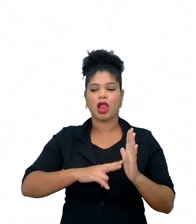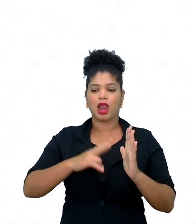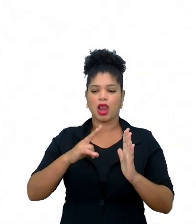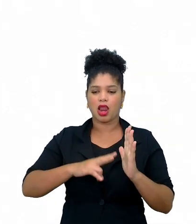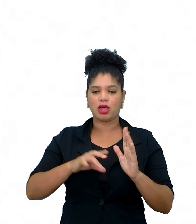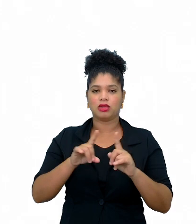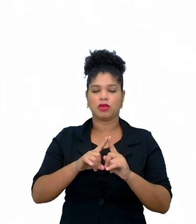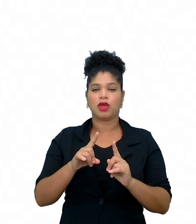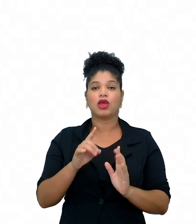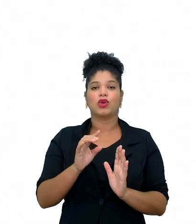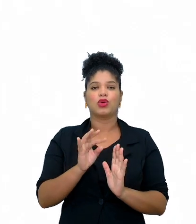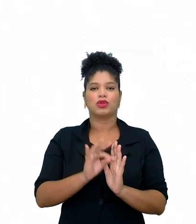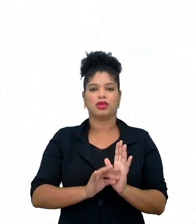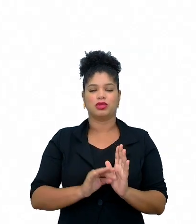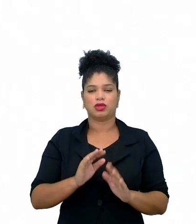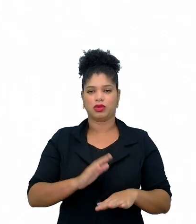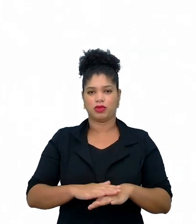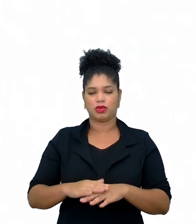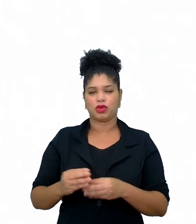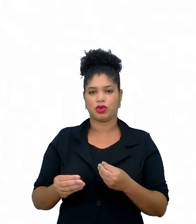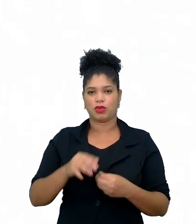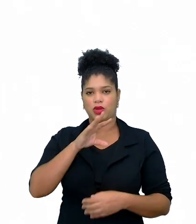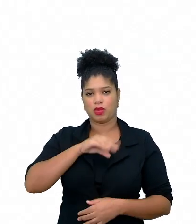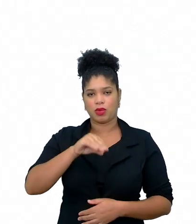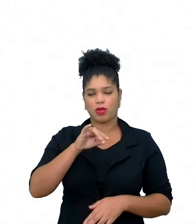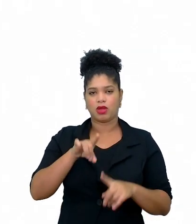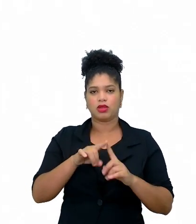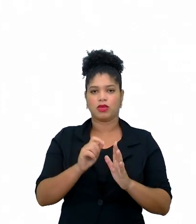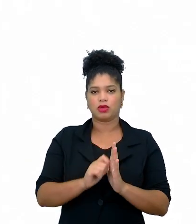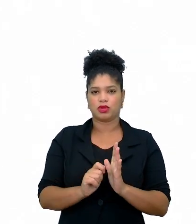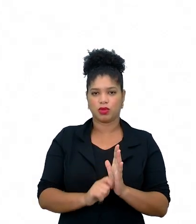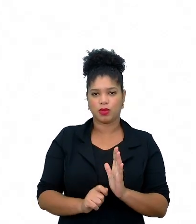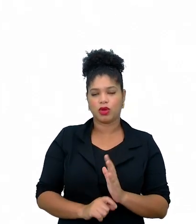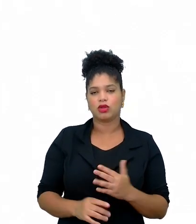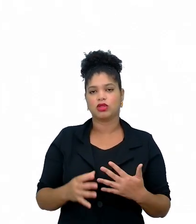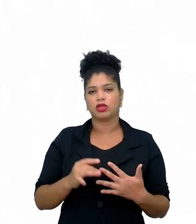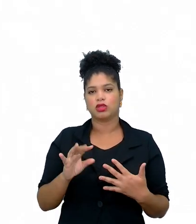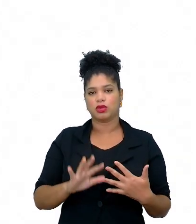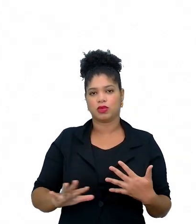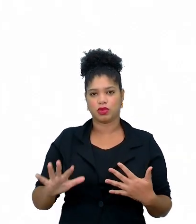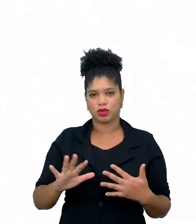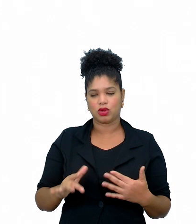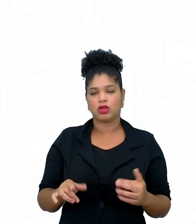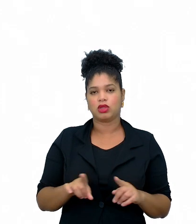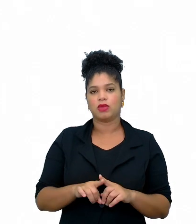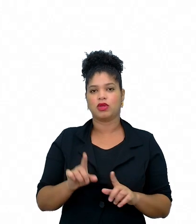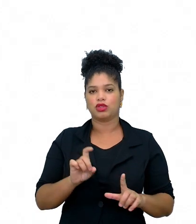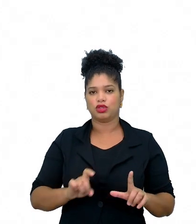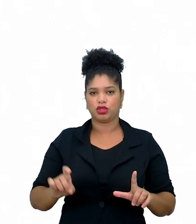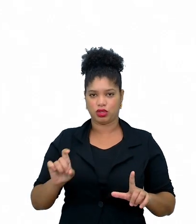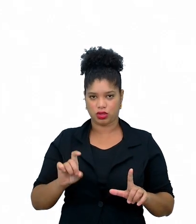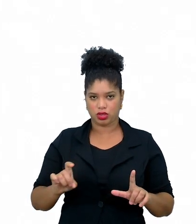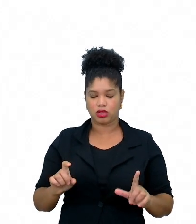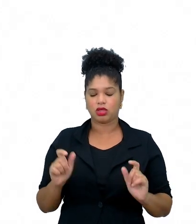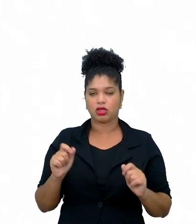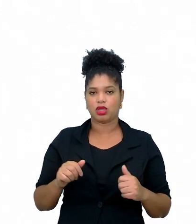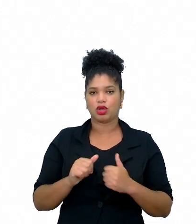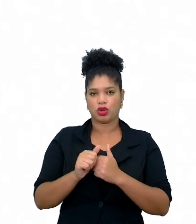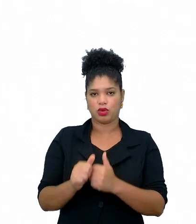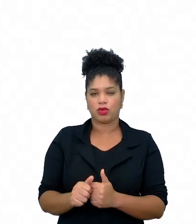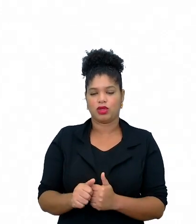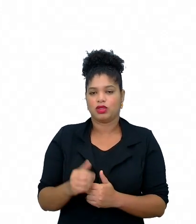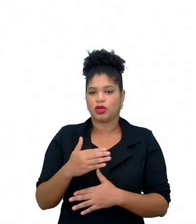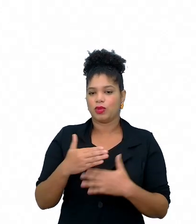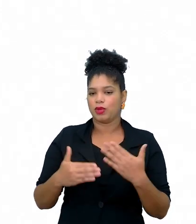textual, tanto de textos orais, escritos, multissemióticos, como digitais, né? Pode acompanhar pelo